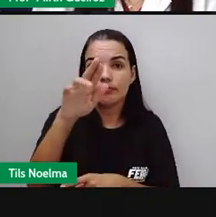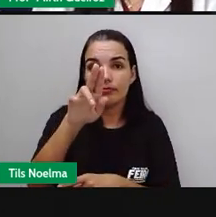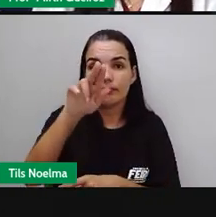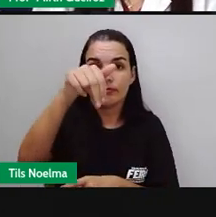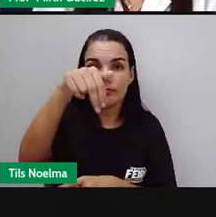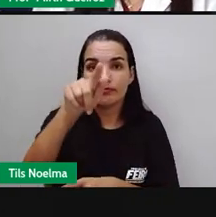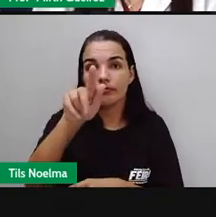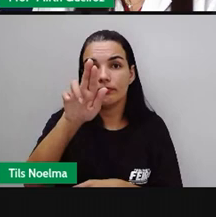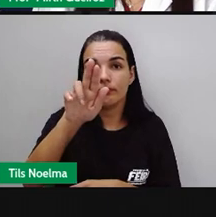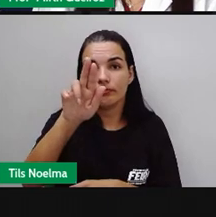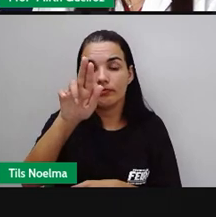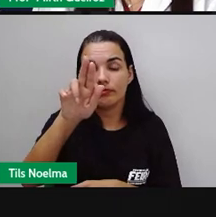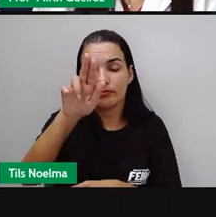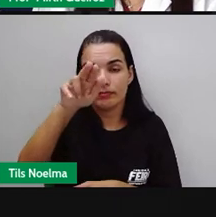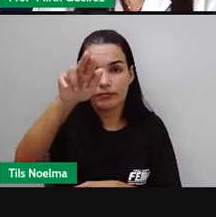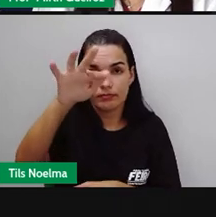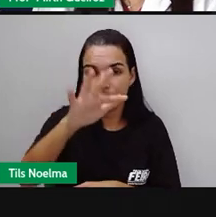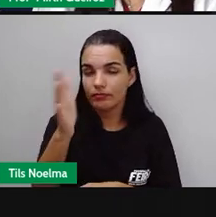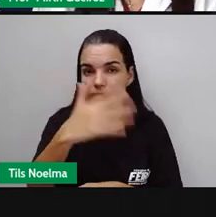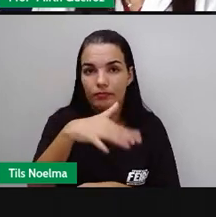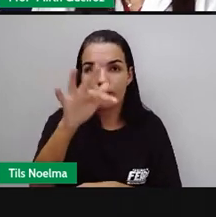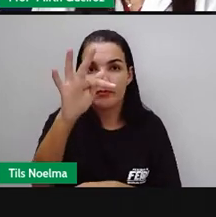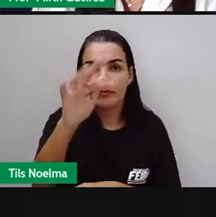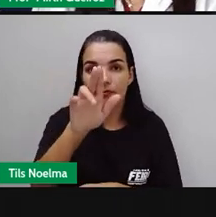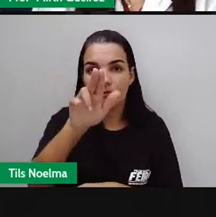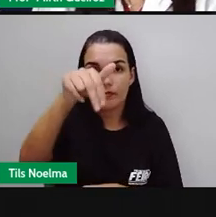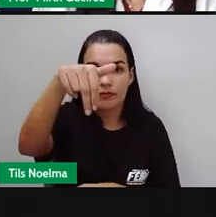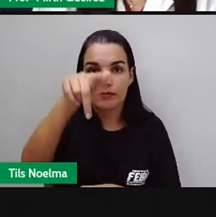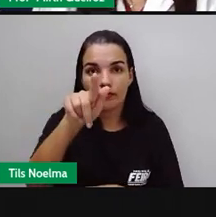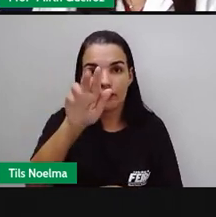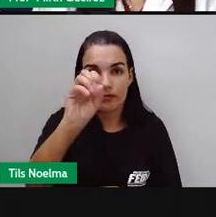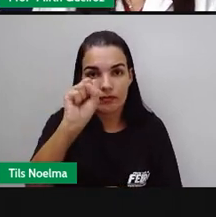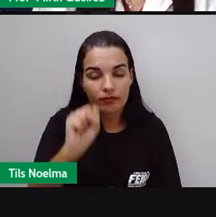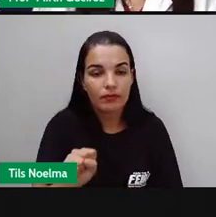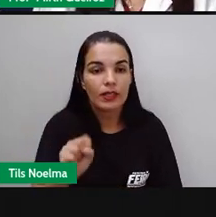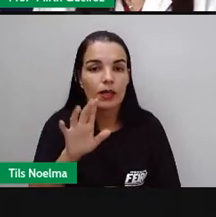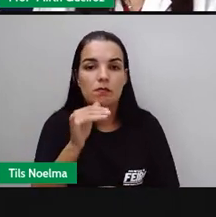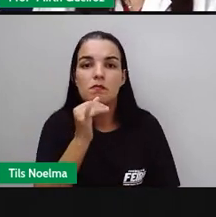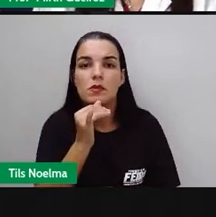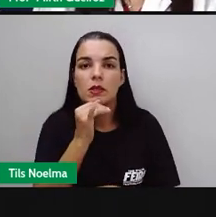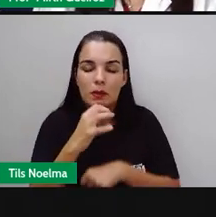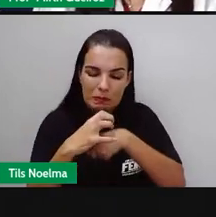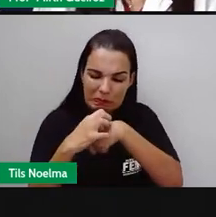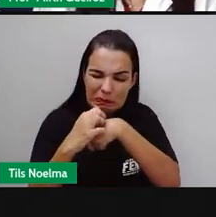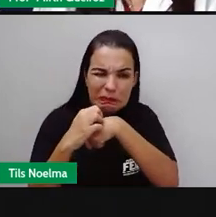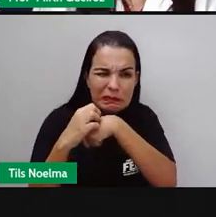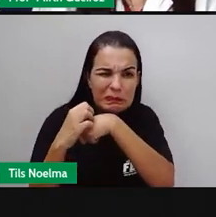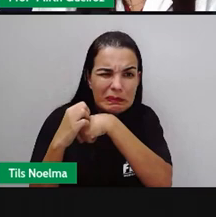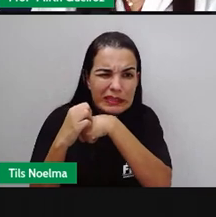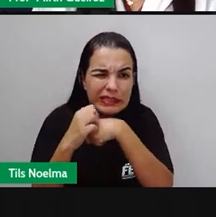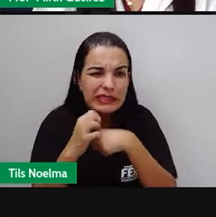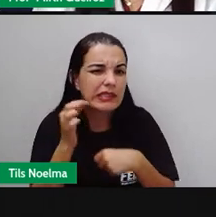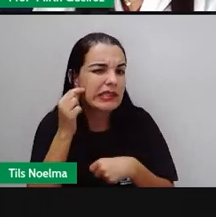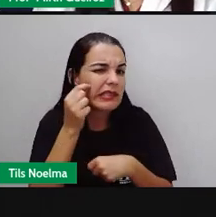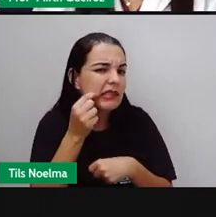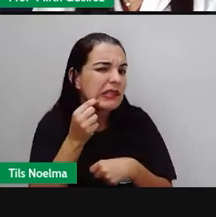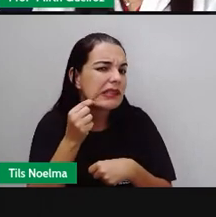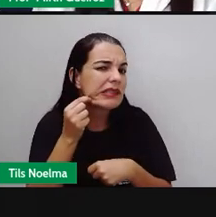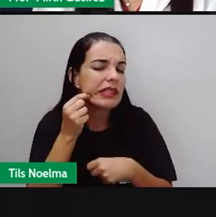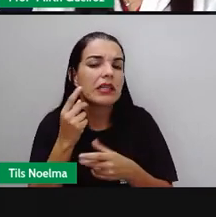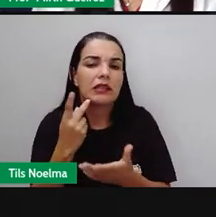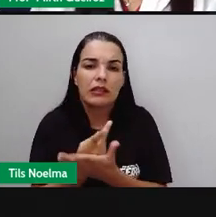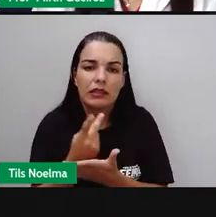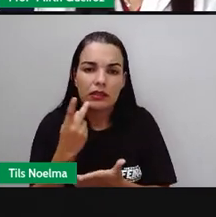causada por esse micro-organismo patogênico, né? Que é o fungo. Por exemplo, a micose é um tipo de doença causada pelo